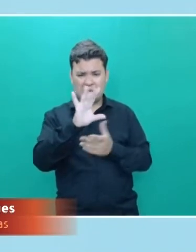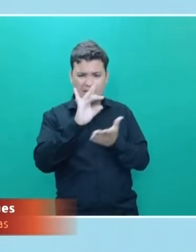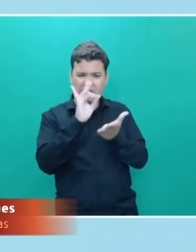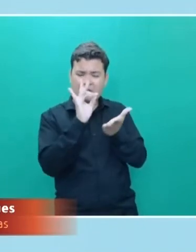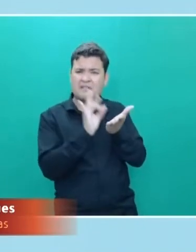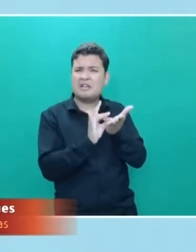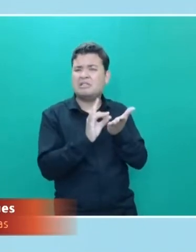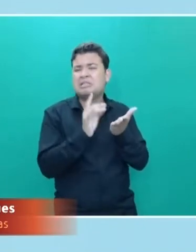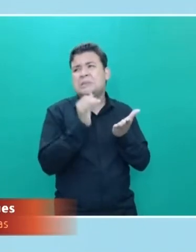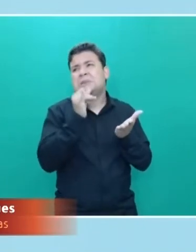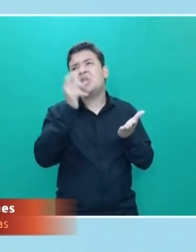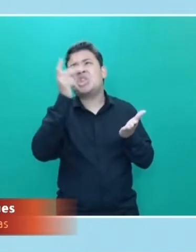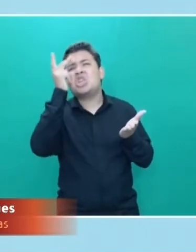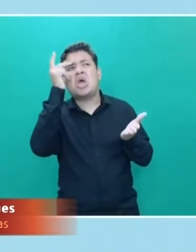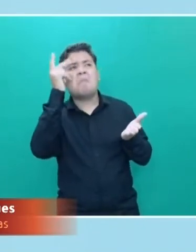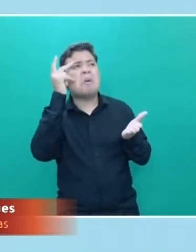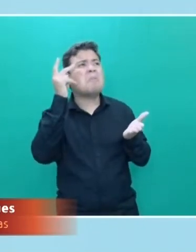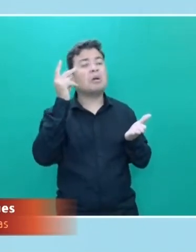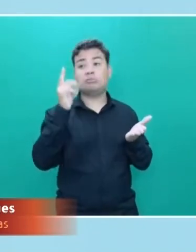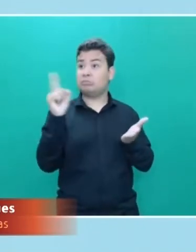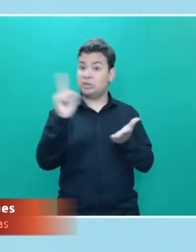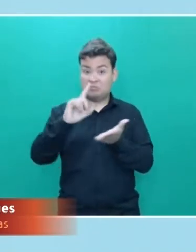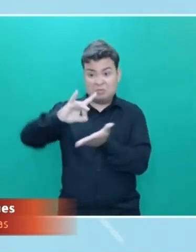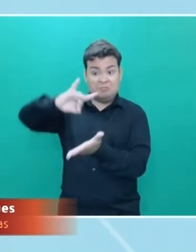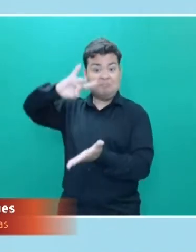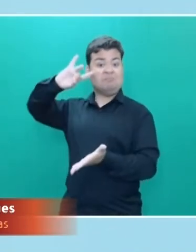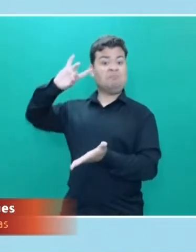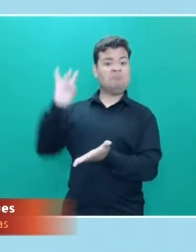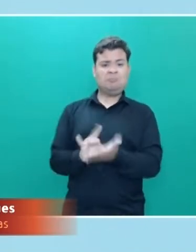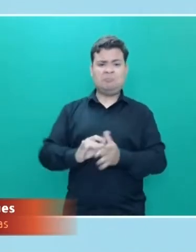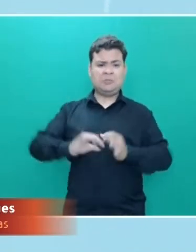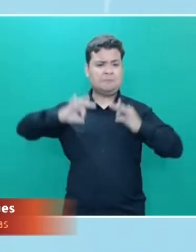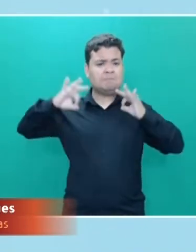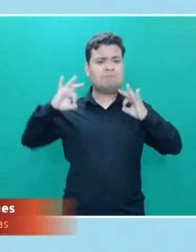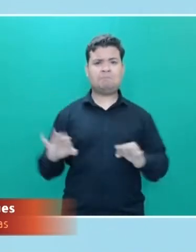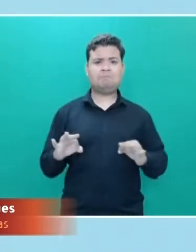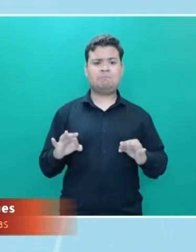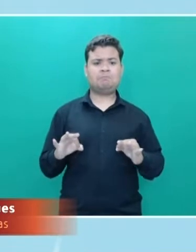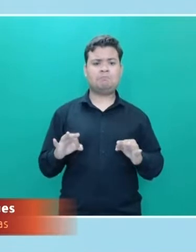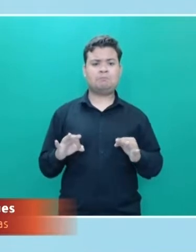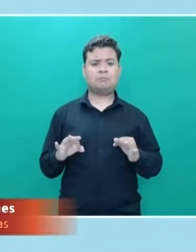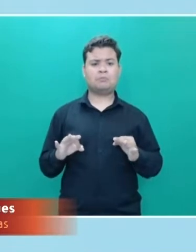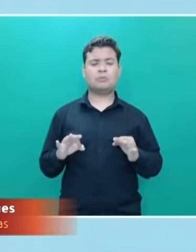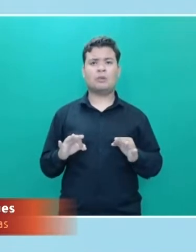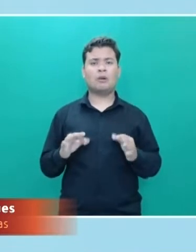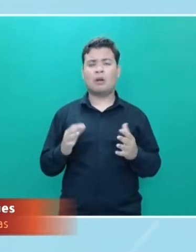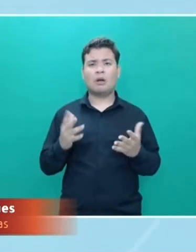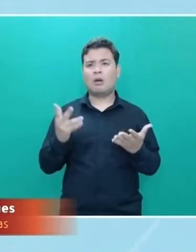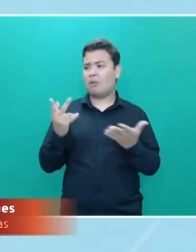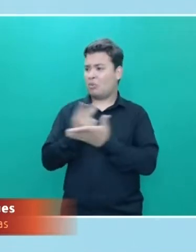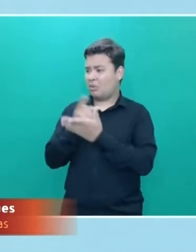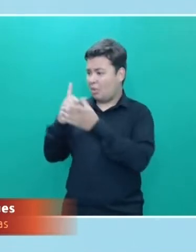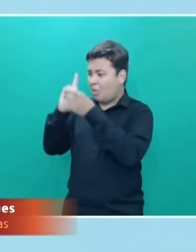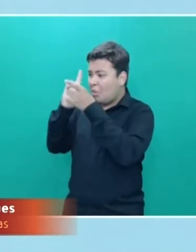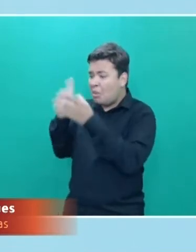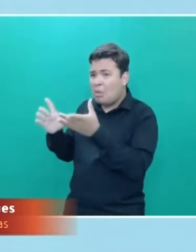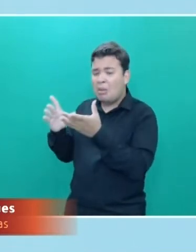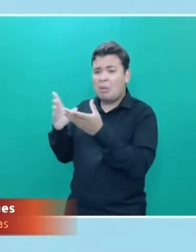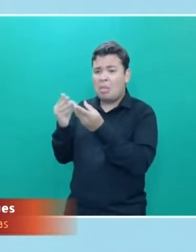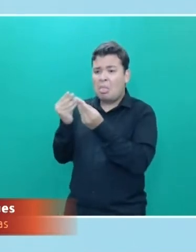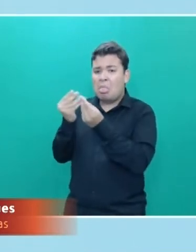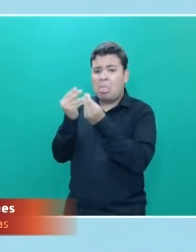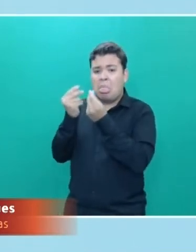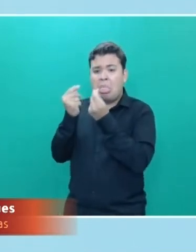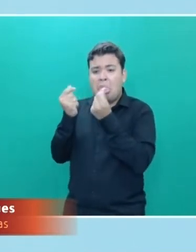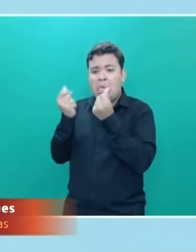corriqueira, estou falando de verdade absoluta. Então, acaba minando a democracia, porque muitos